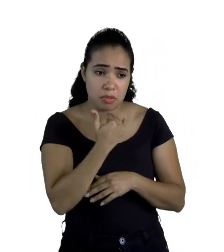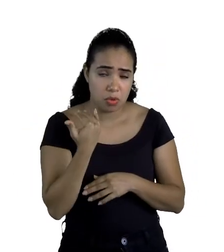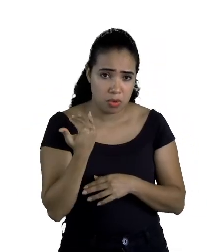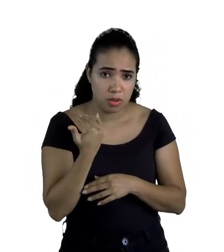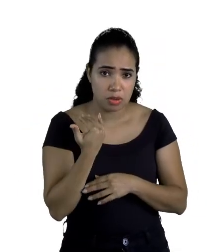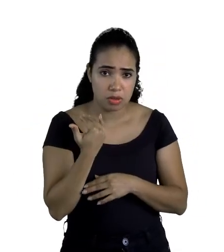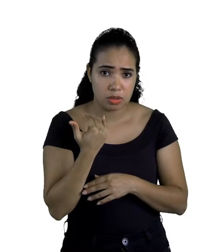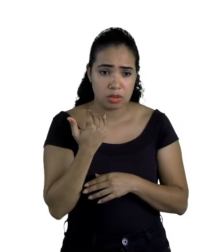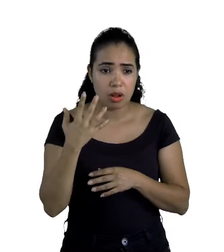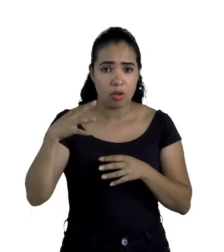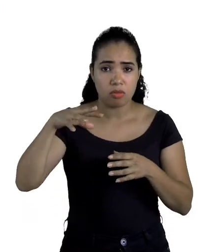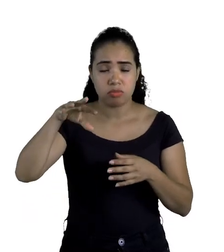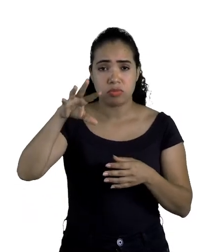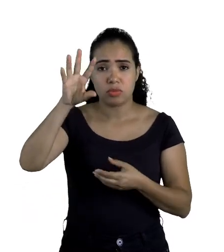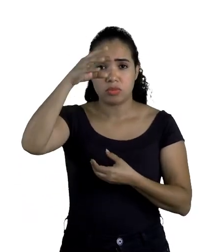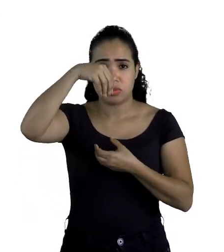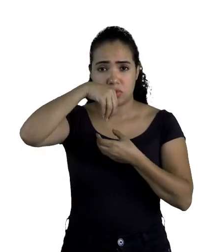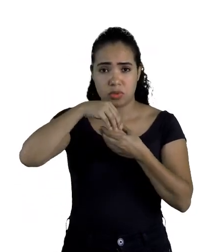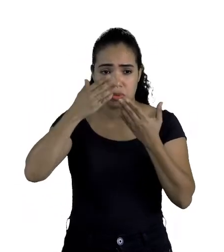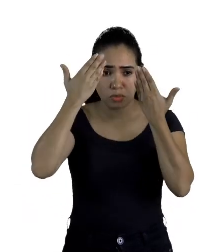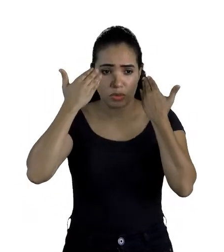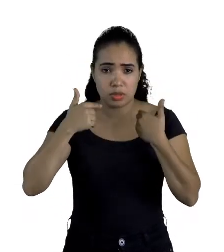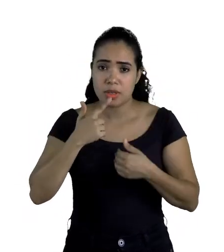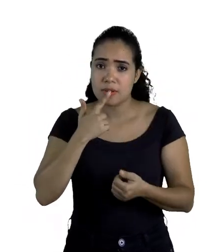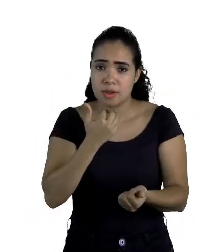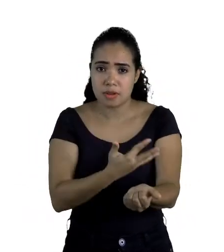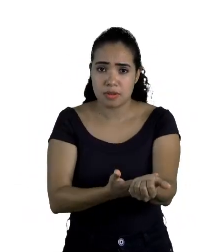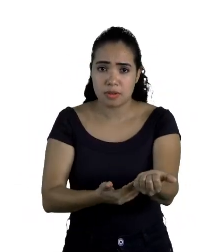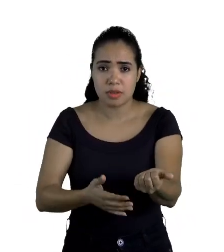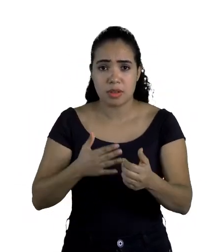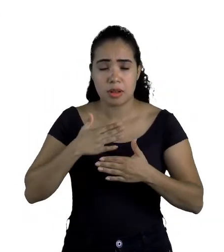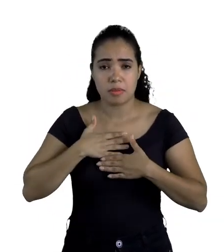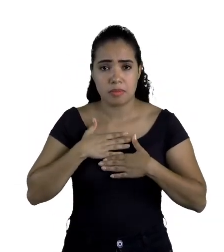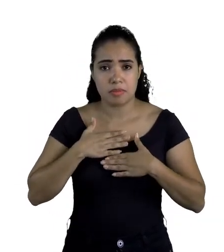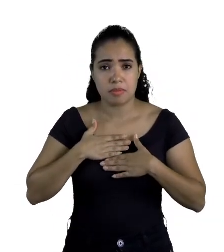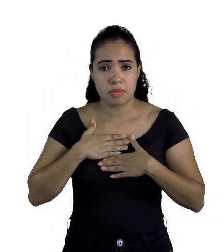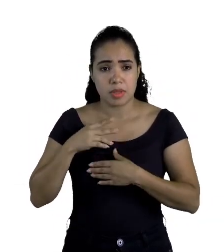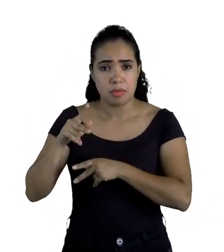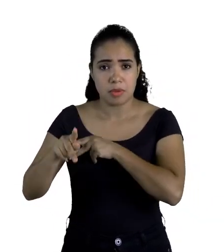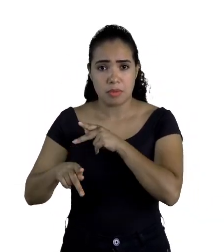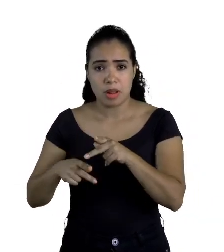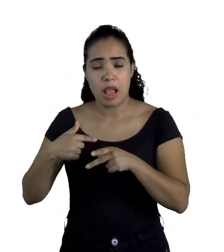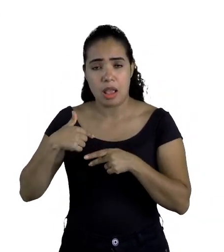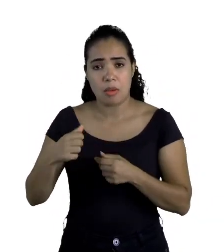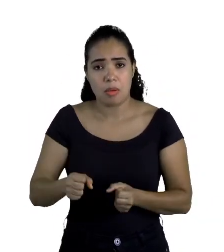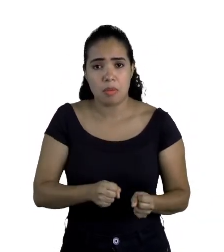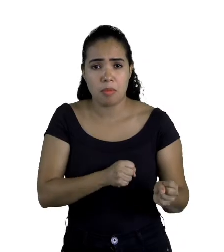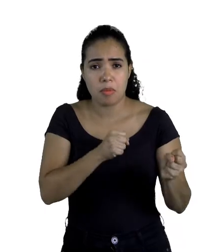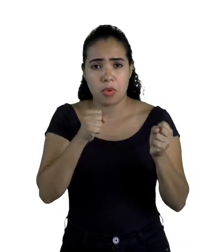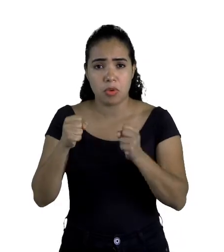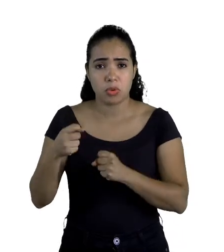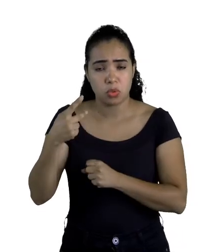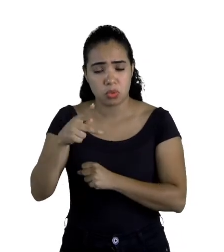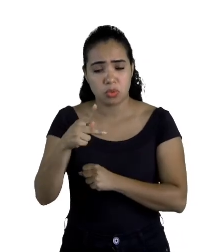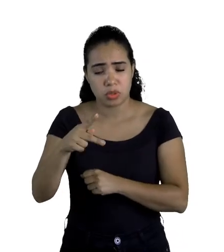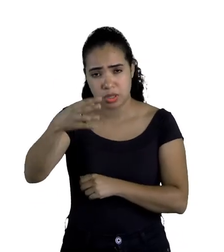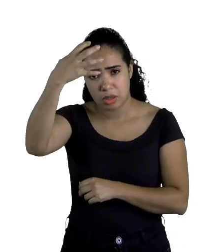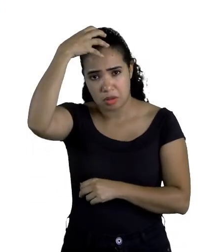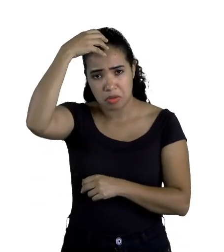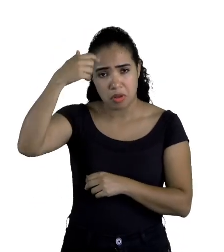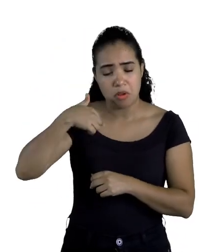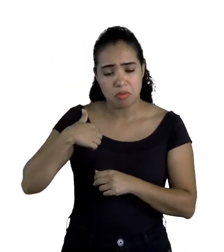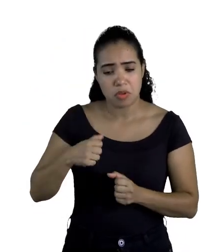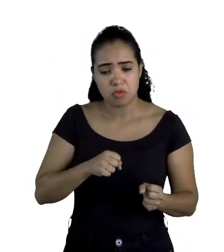corpo de vossa majestade está o meu sangue e a minha vila. Sou tão poderoso quanto a vossa majestade.